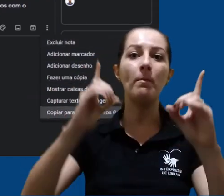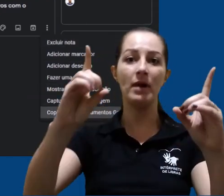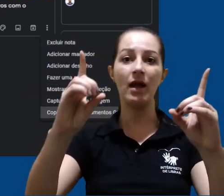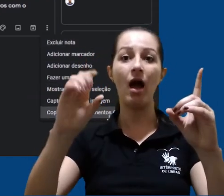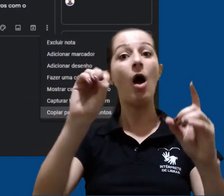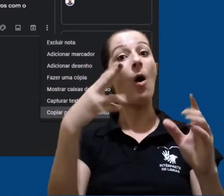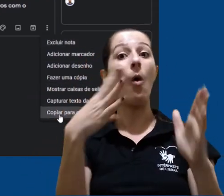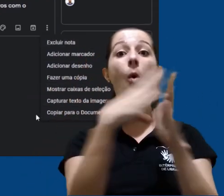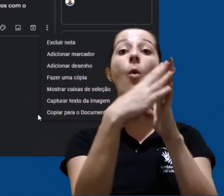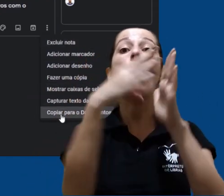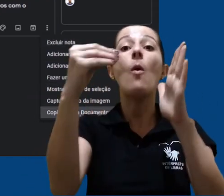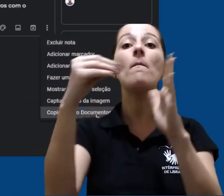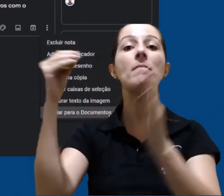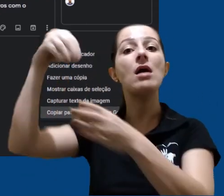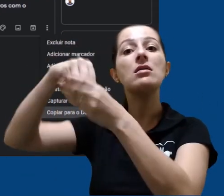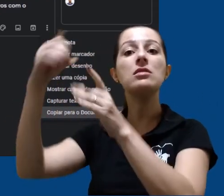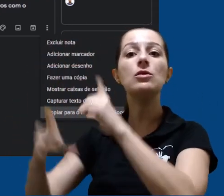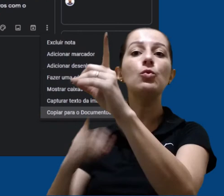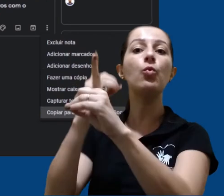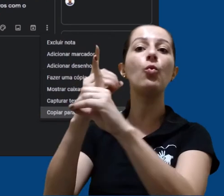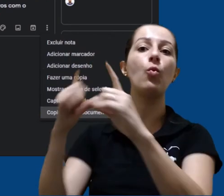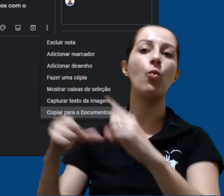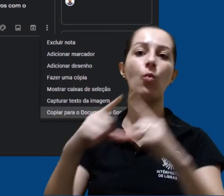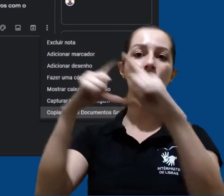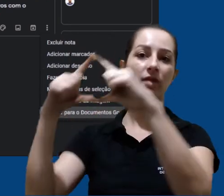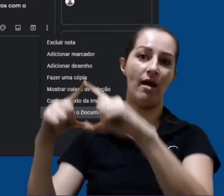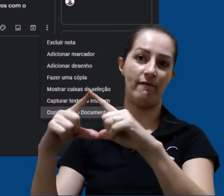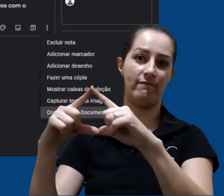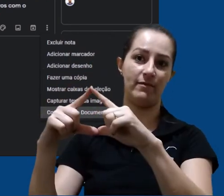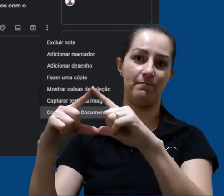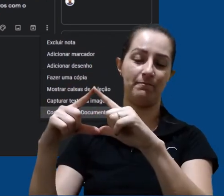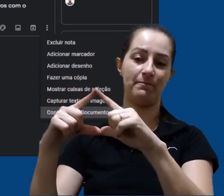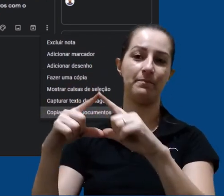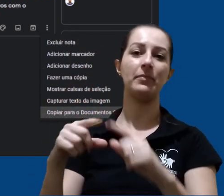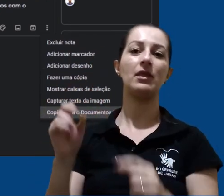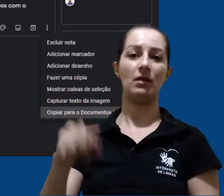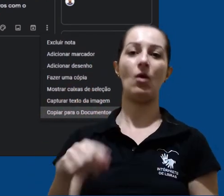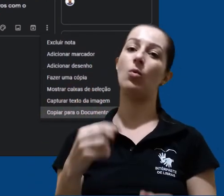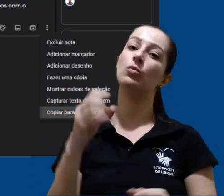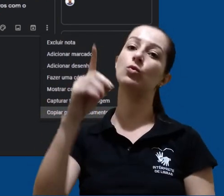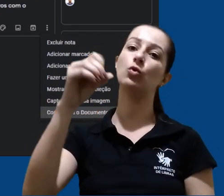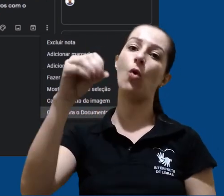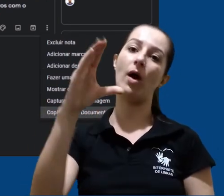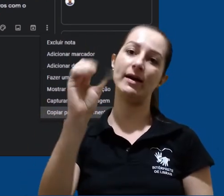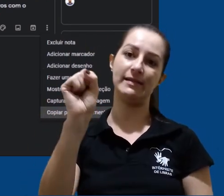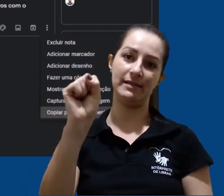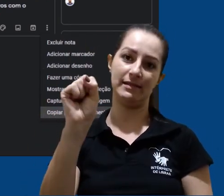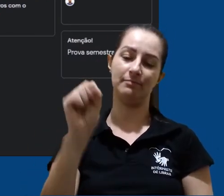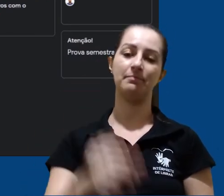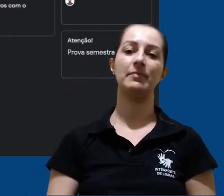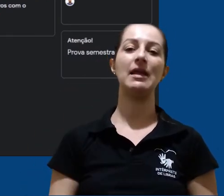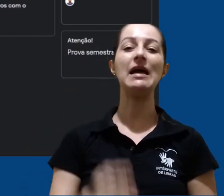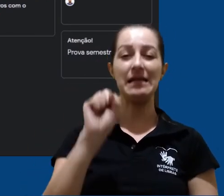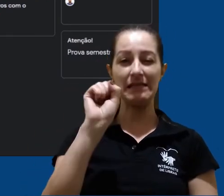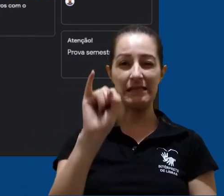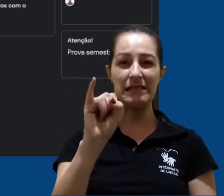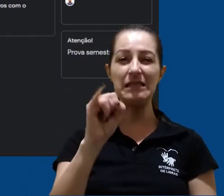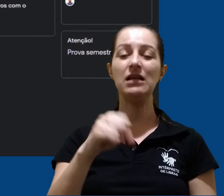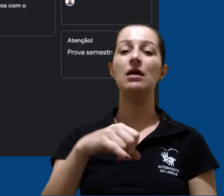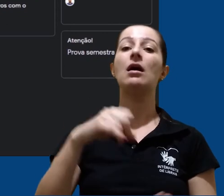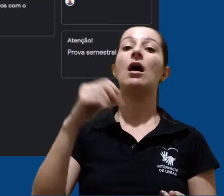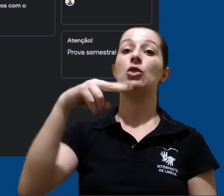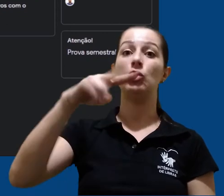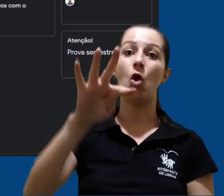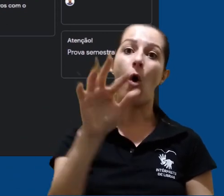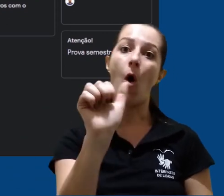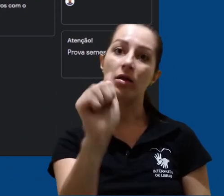copiá-la para o documento dos Google, que fará uma cópia da nossa nota em nosso Drive, em formato Google Docs. Caso essa nota